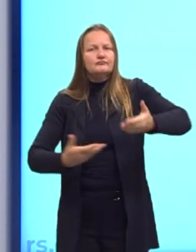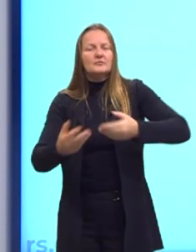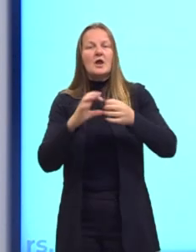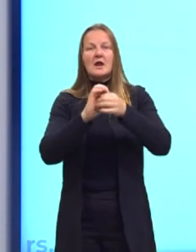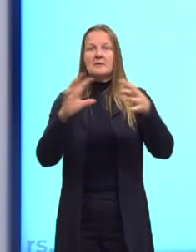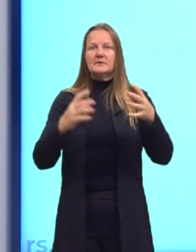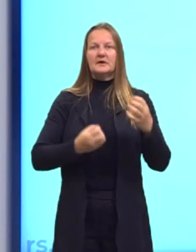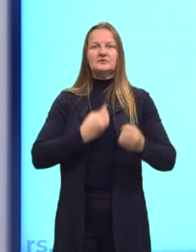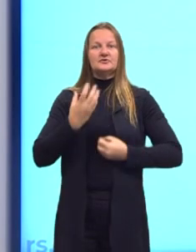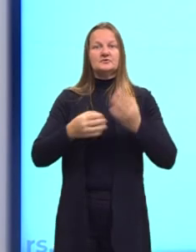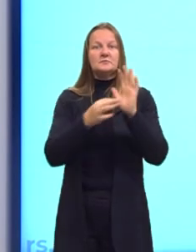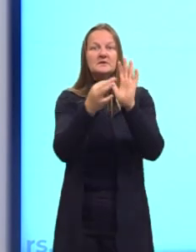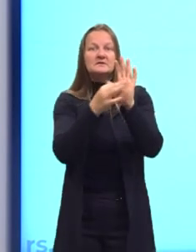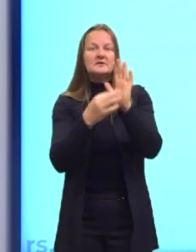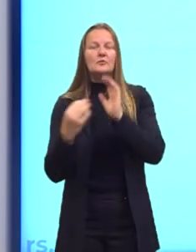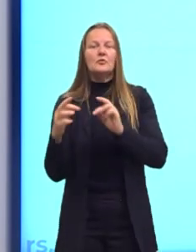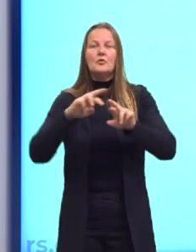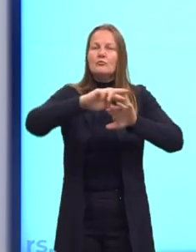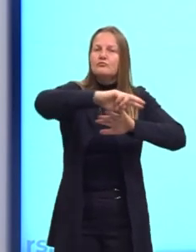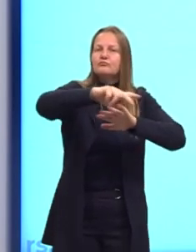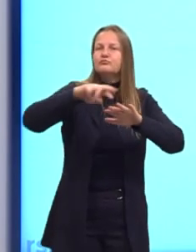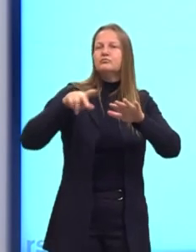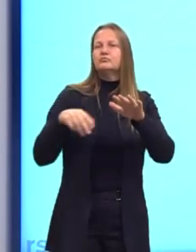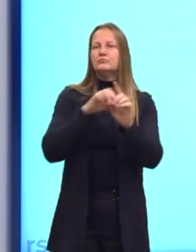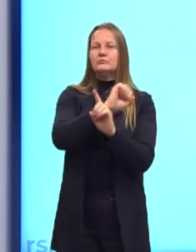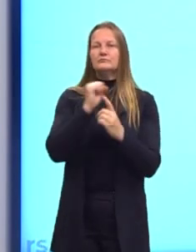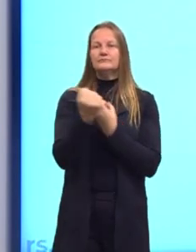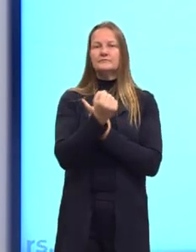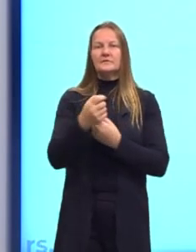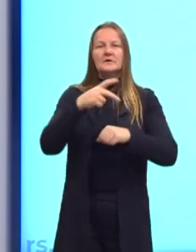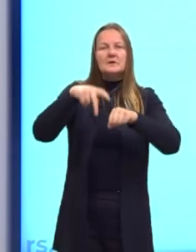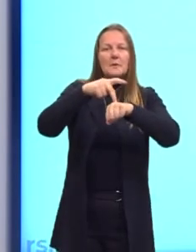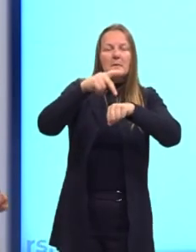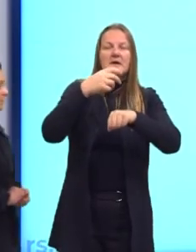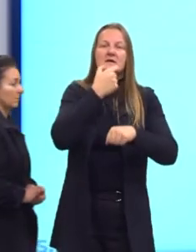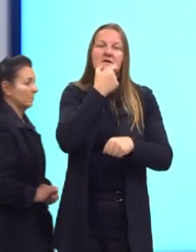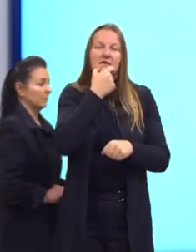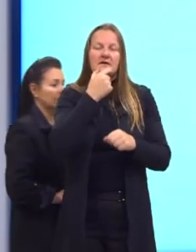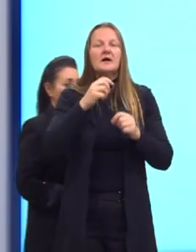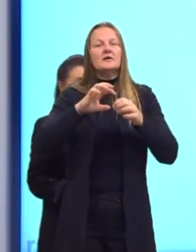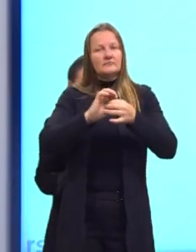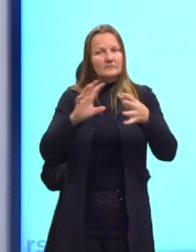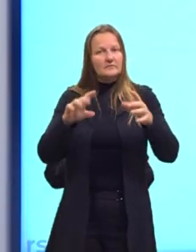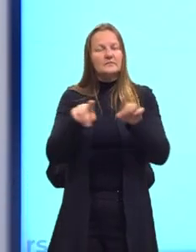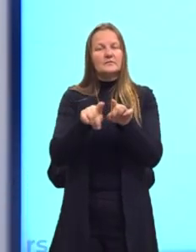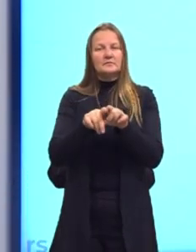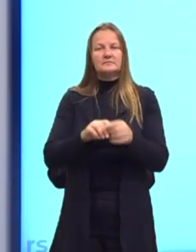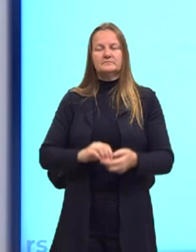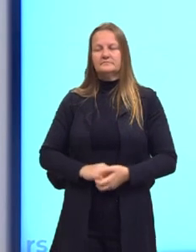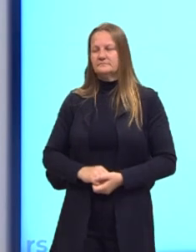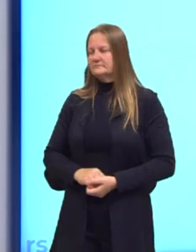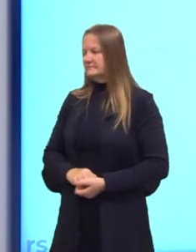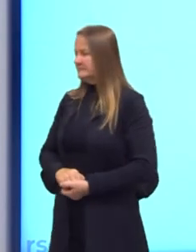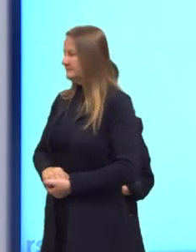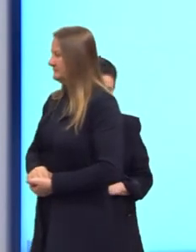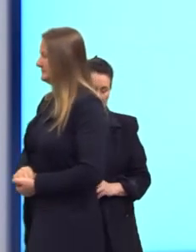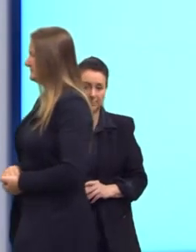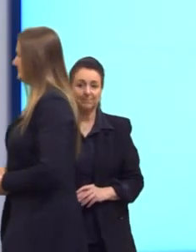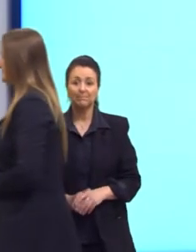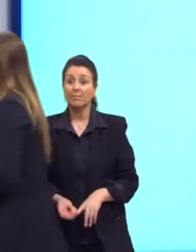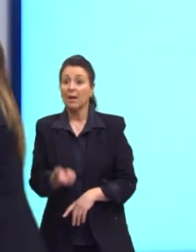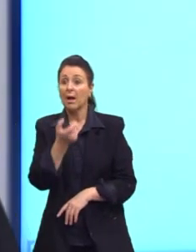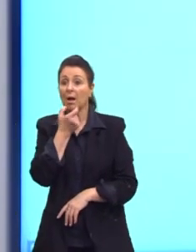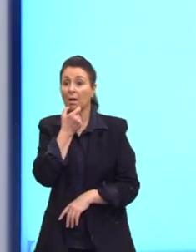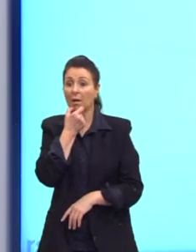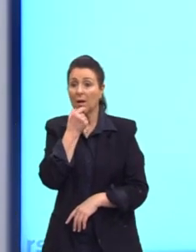liberdade e da pluralidade. Na Inglaterra, também o liberalismo vai fazer parte da Inglaterra. Só que a Inglaterra está enrolada aqui com a